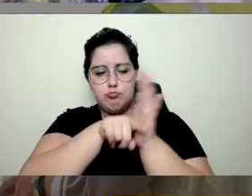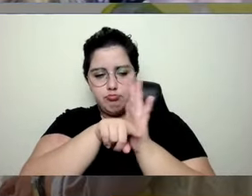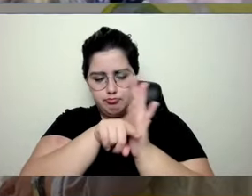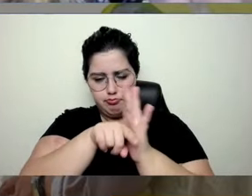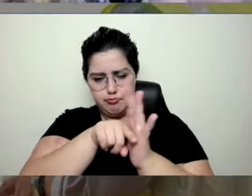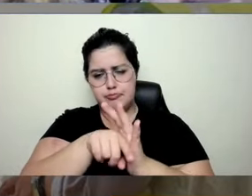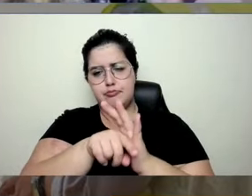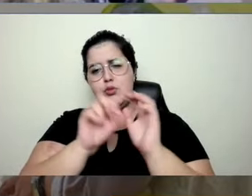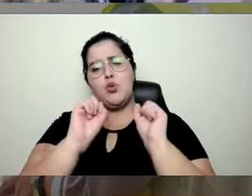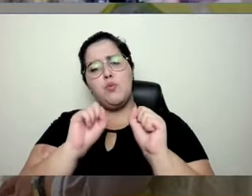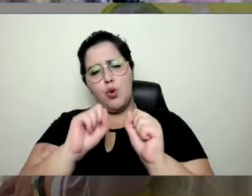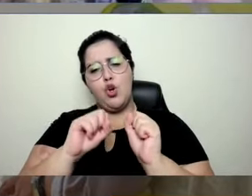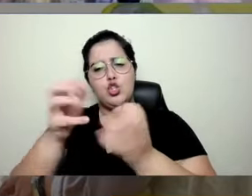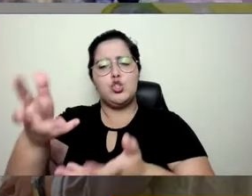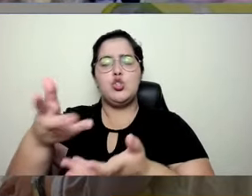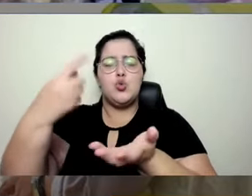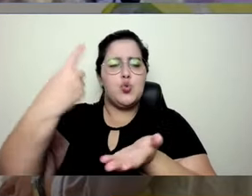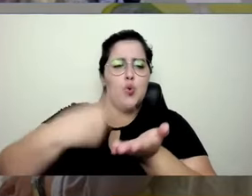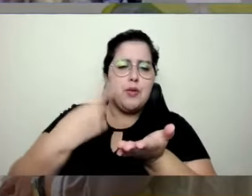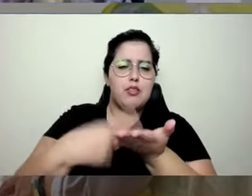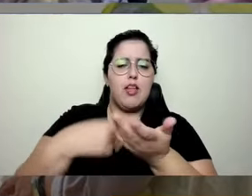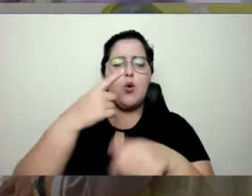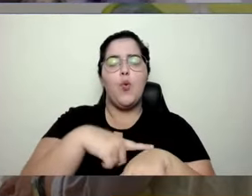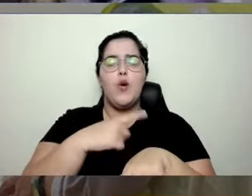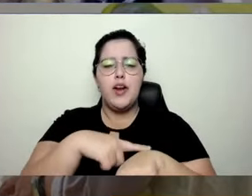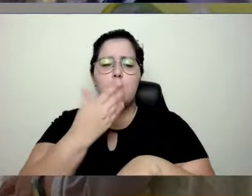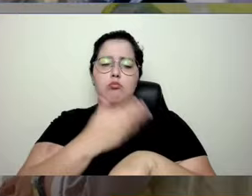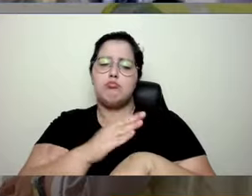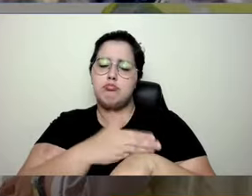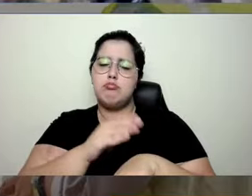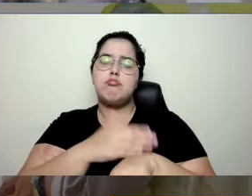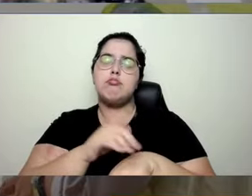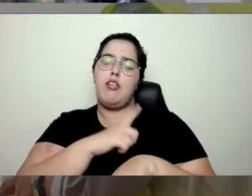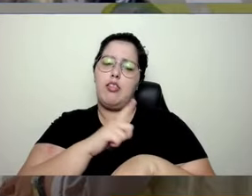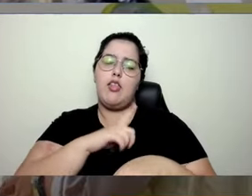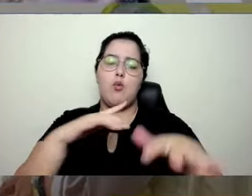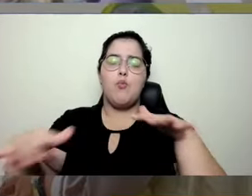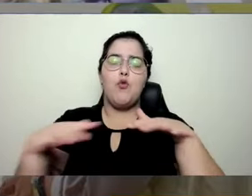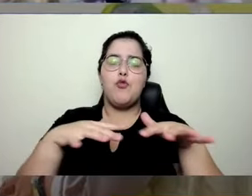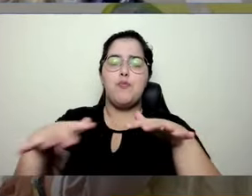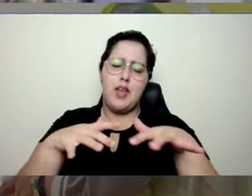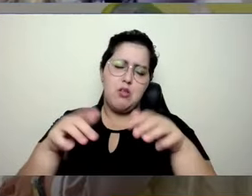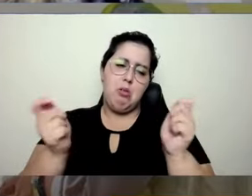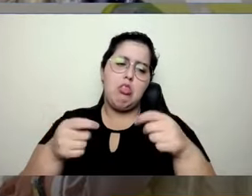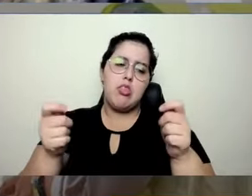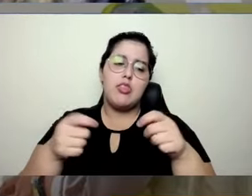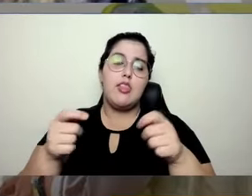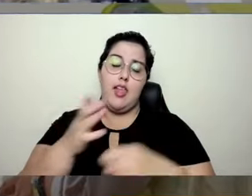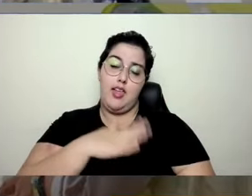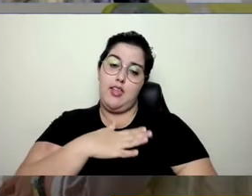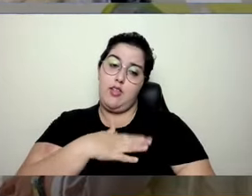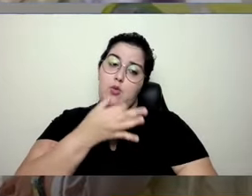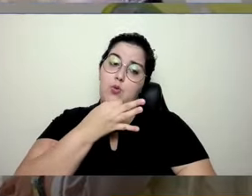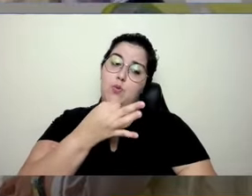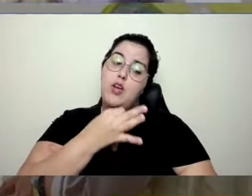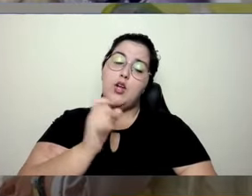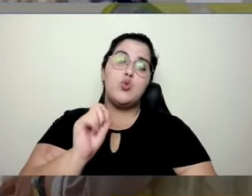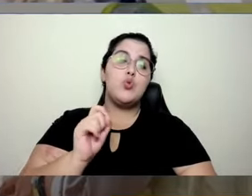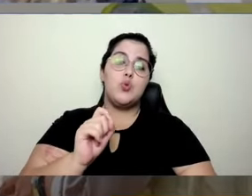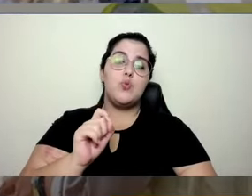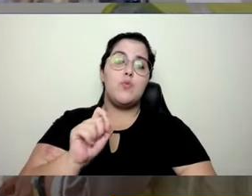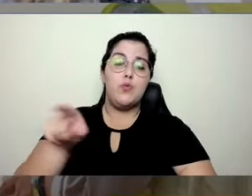gente pode combinar aí uns horários, né, Anderson, para fazer uns movimentos pocket, eu até sugiro os